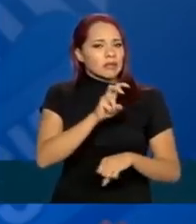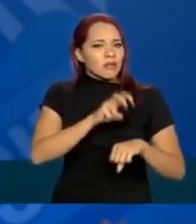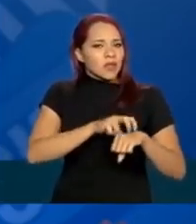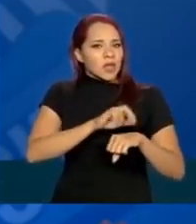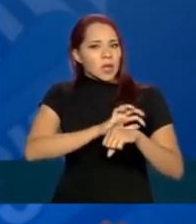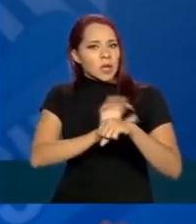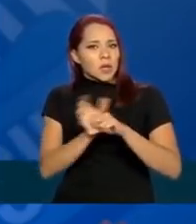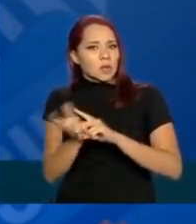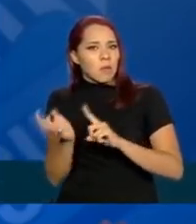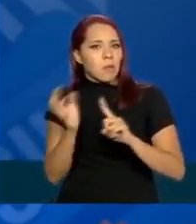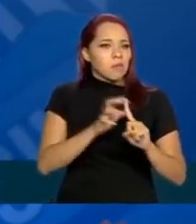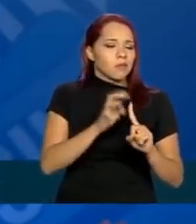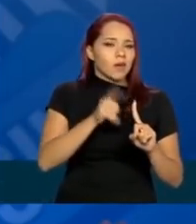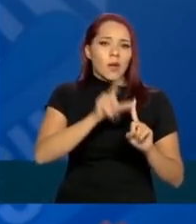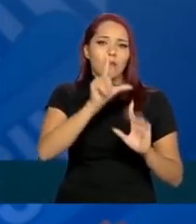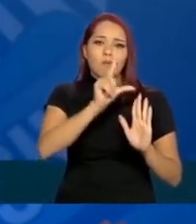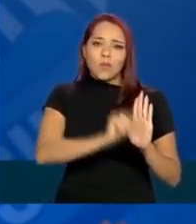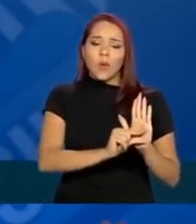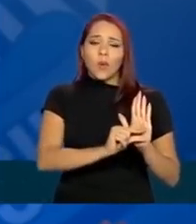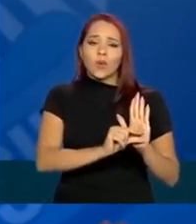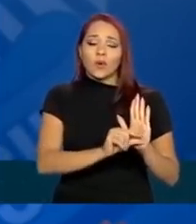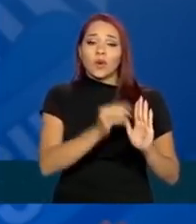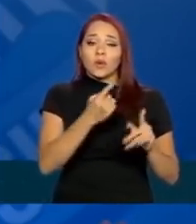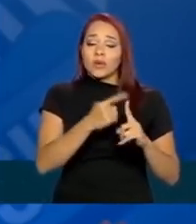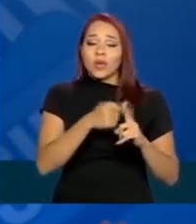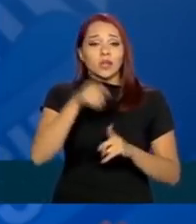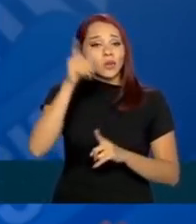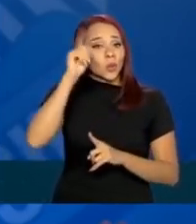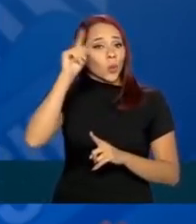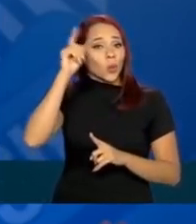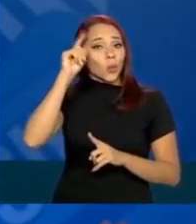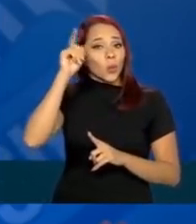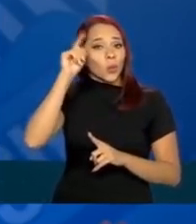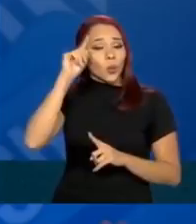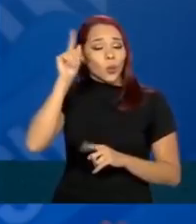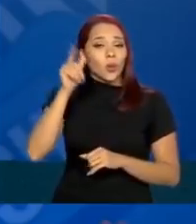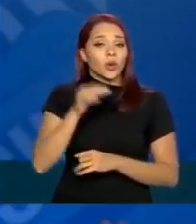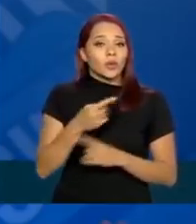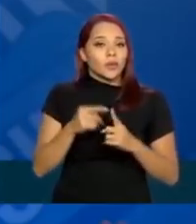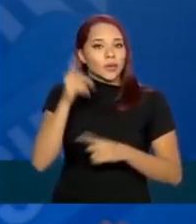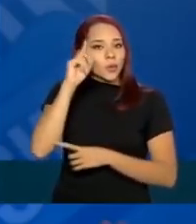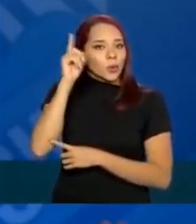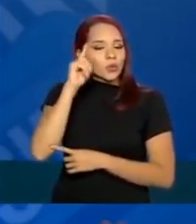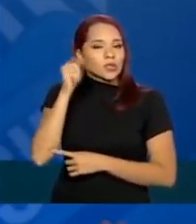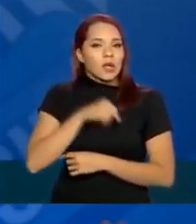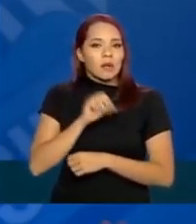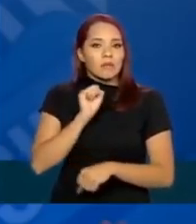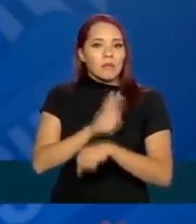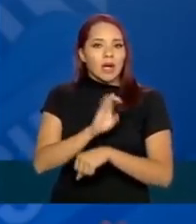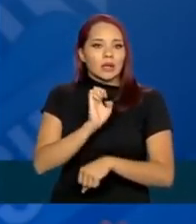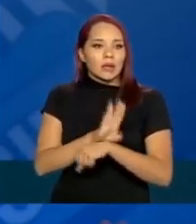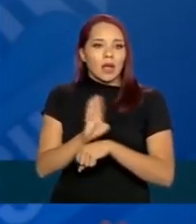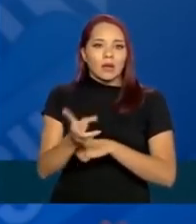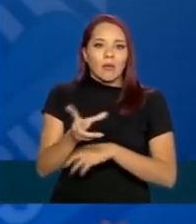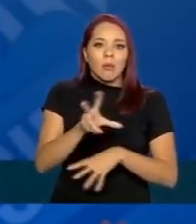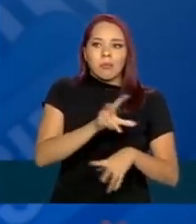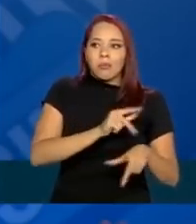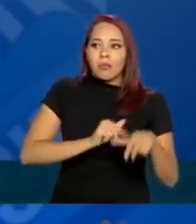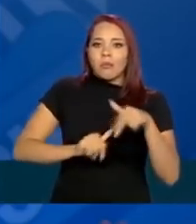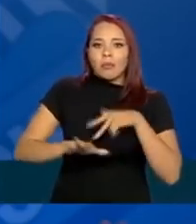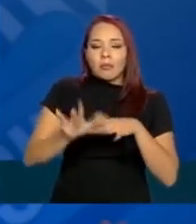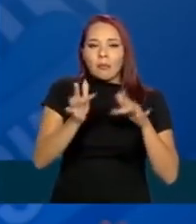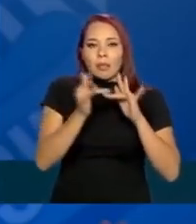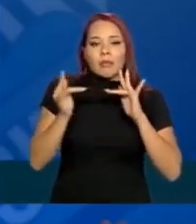machucar ele é menor do que ele tem todo dia, lidando com as bactérias de maior